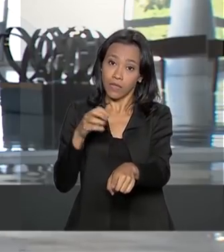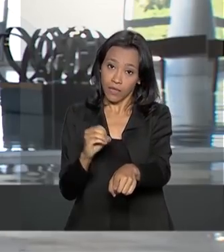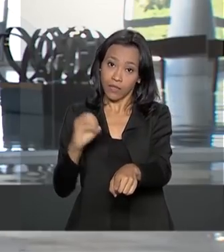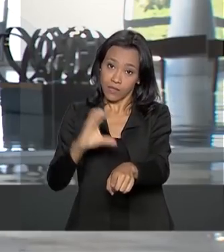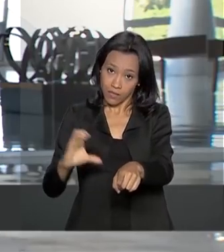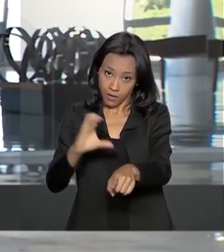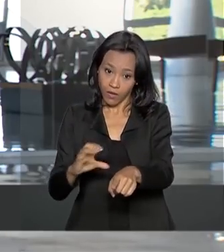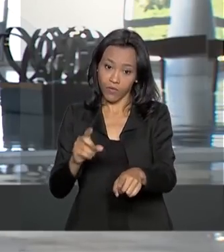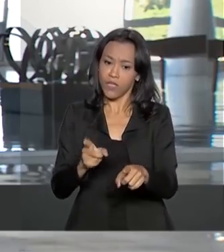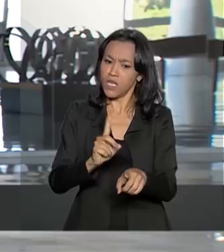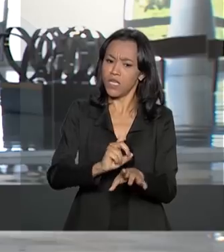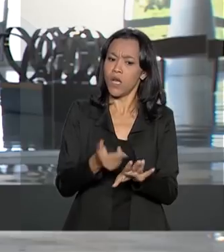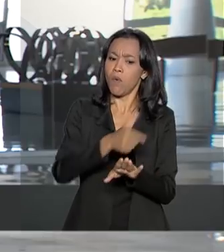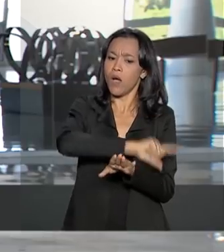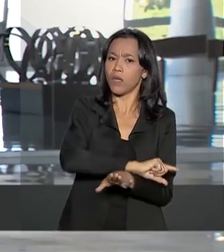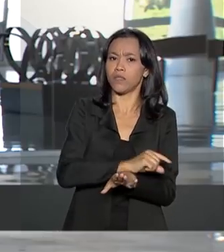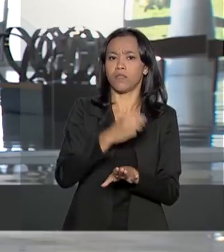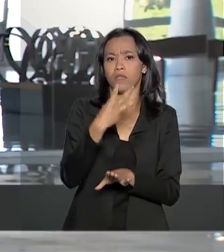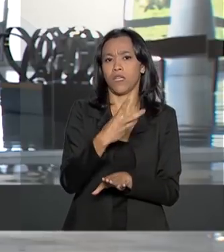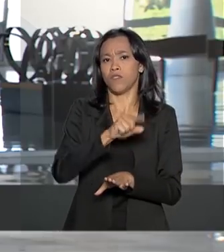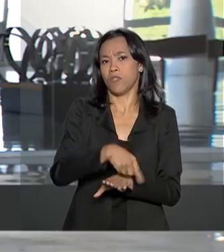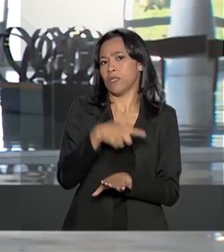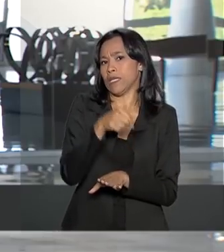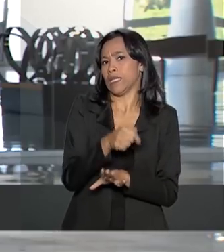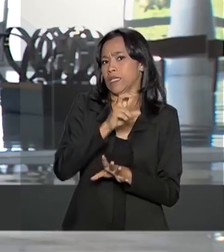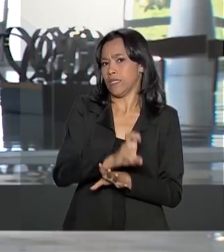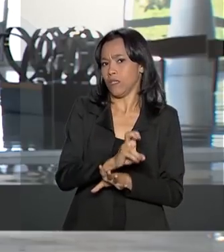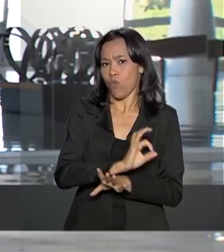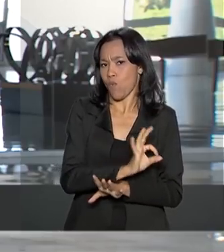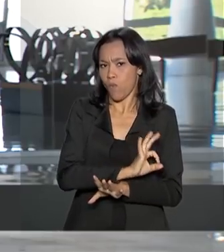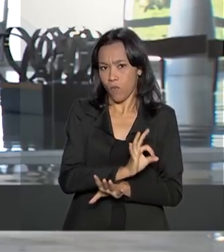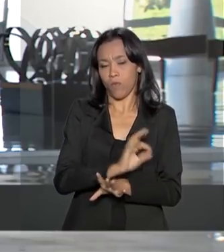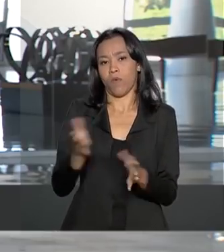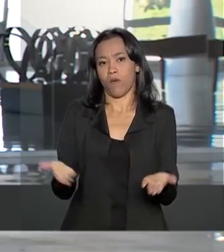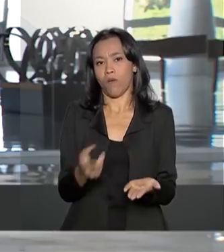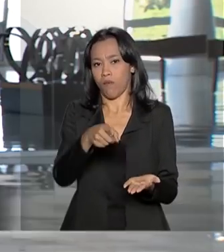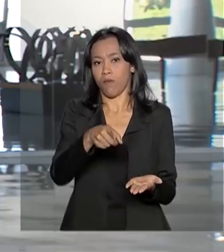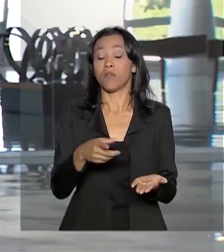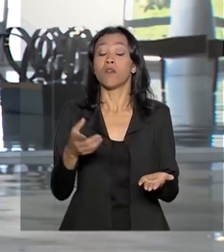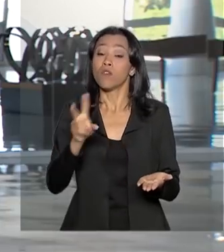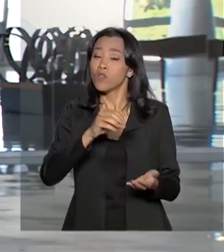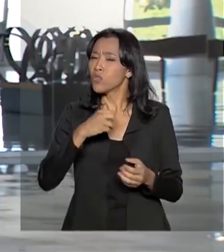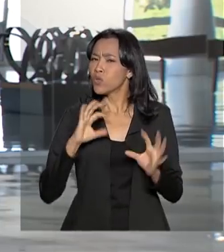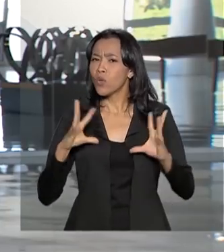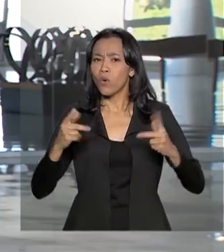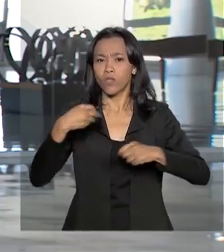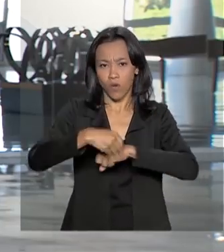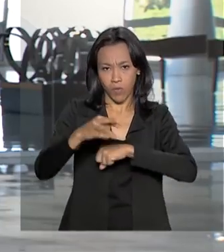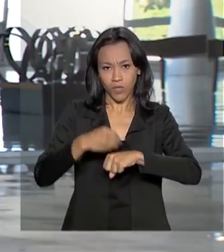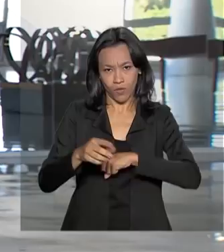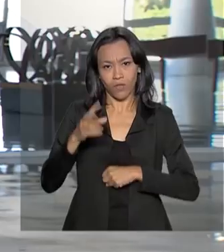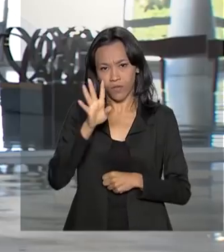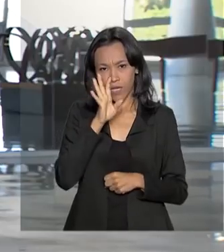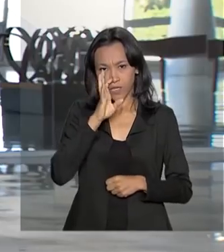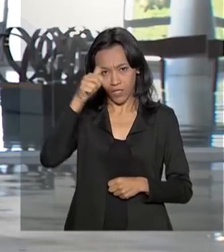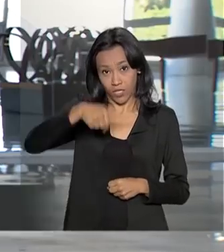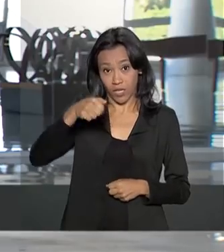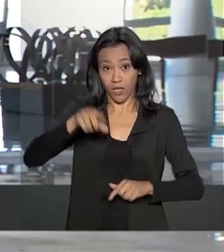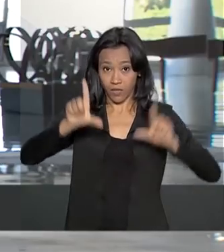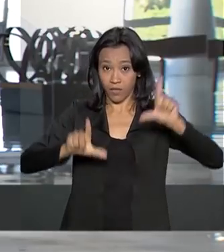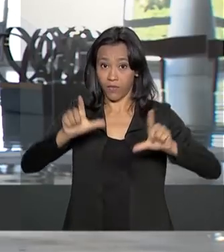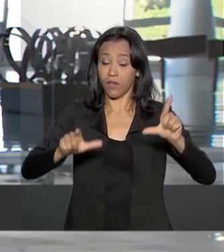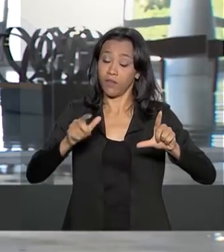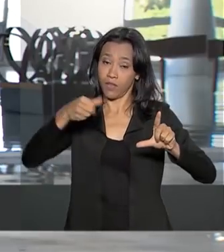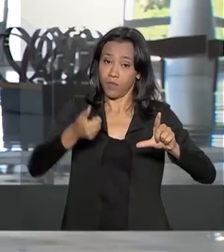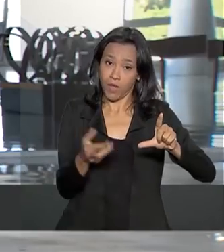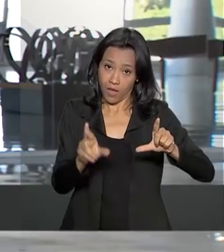,75, como foi previsto anteriormente. Você acompanha todas as informações do governo federal na NBR e nas